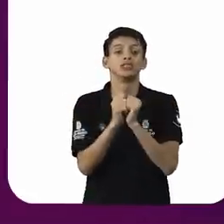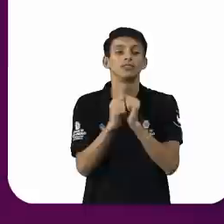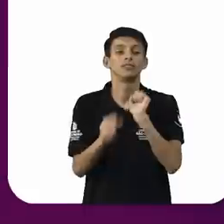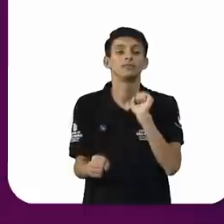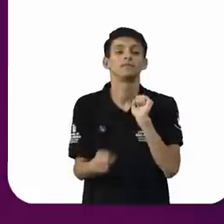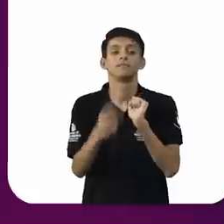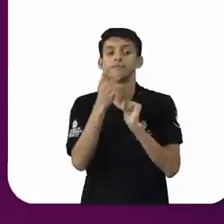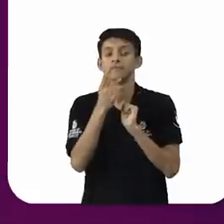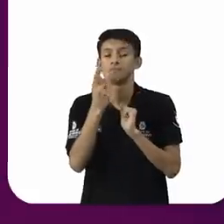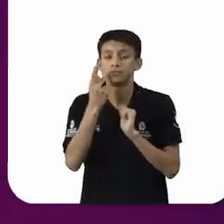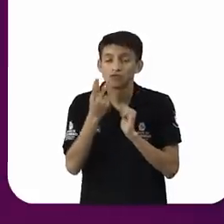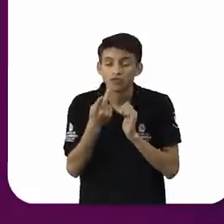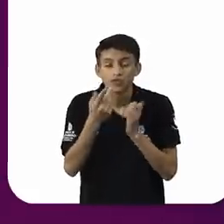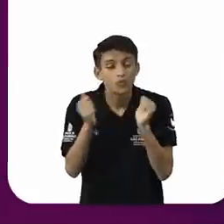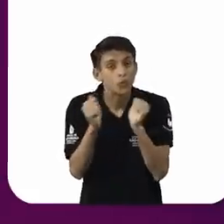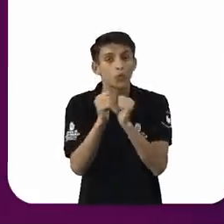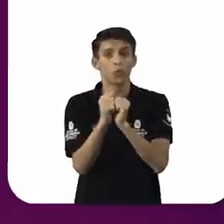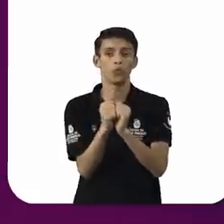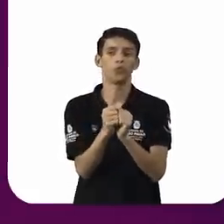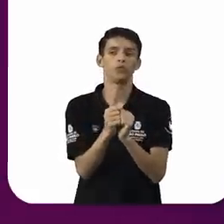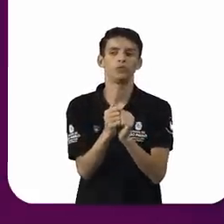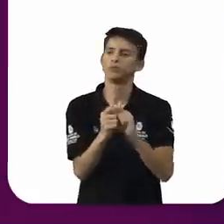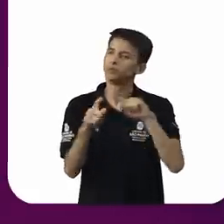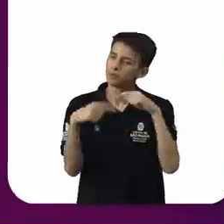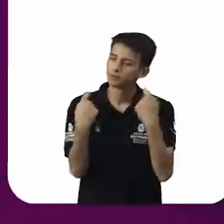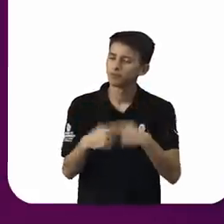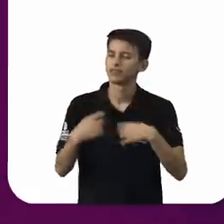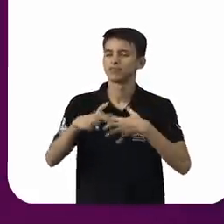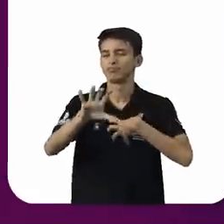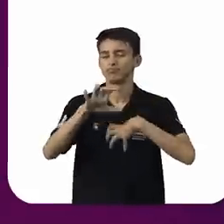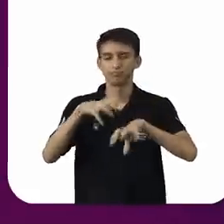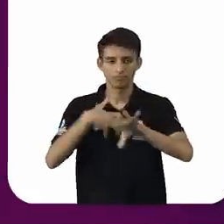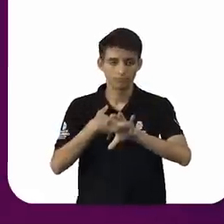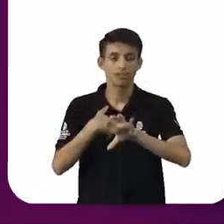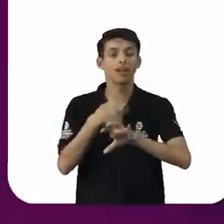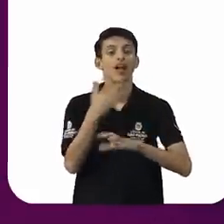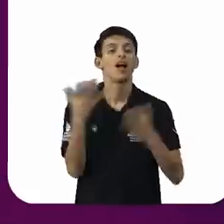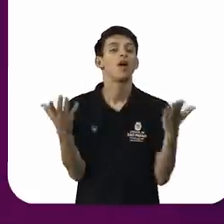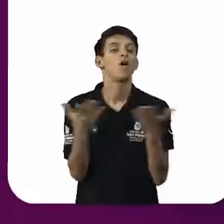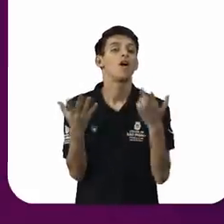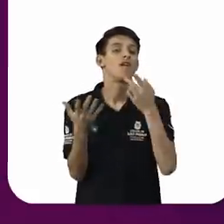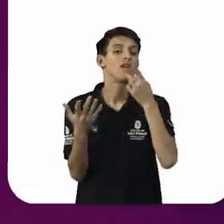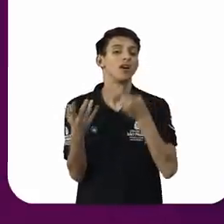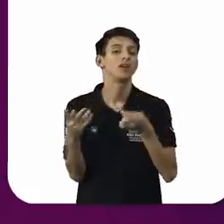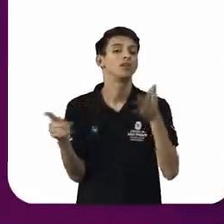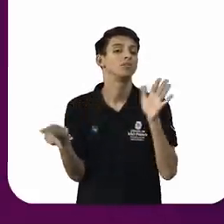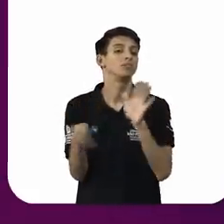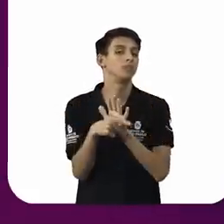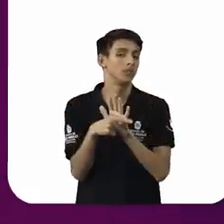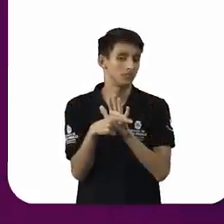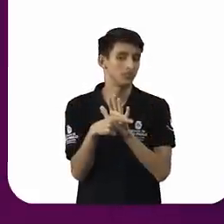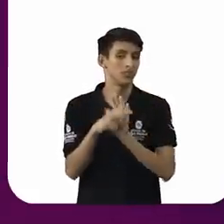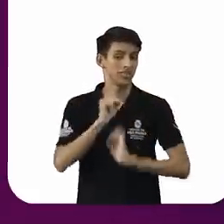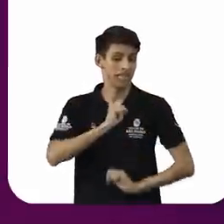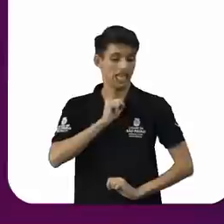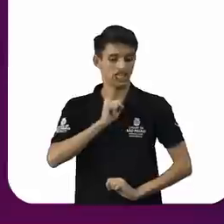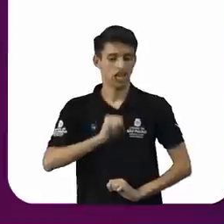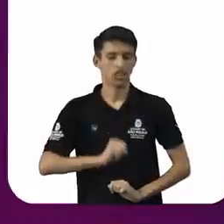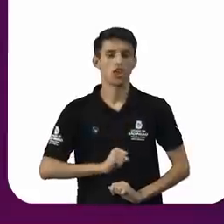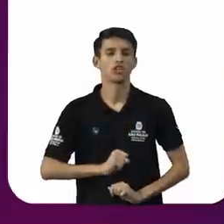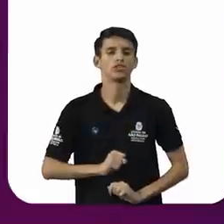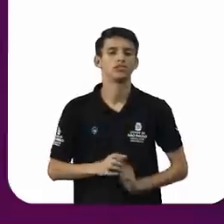falar para e falar com, nós precisamos nos ouvir, veja, agora eu estou falando como sacerdote, está vendo que esse é o meu papel?